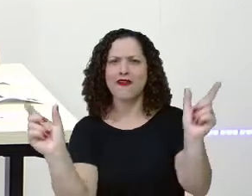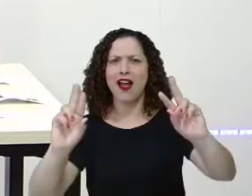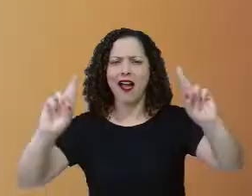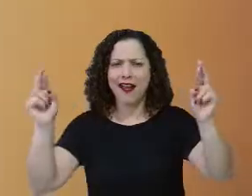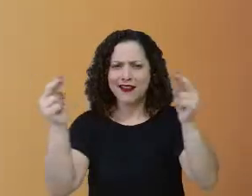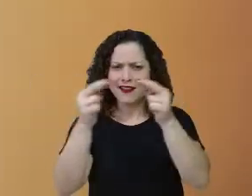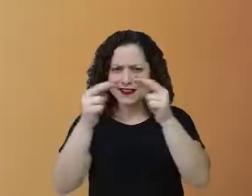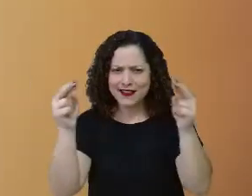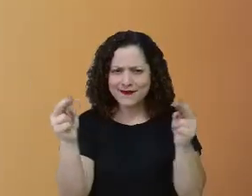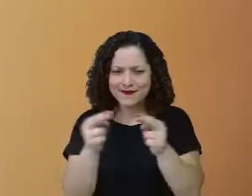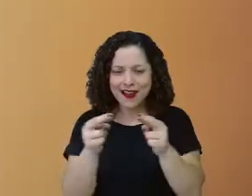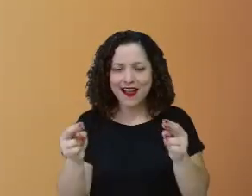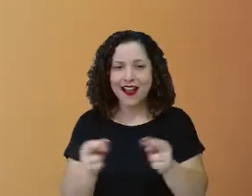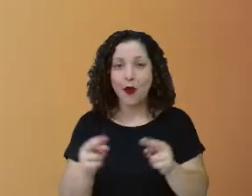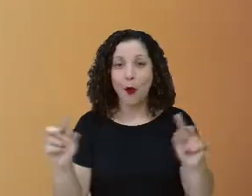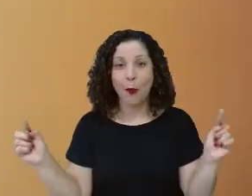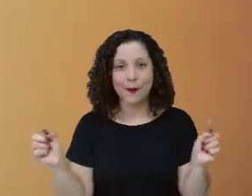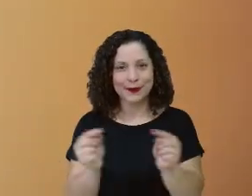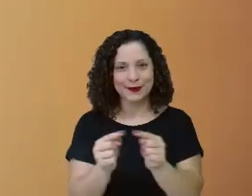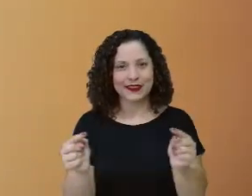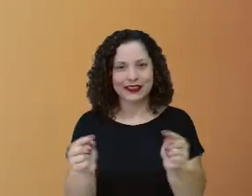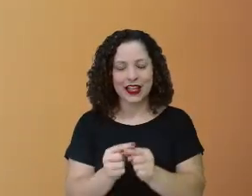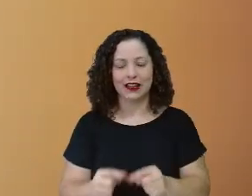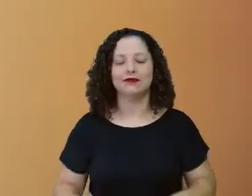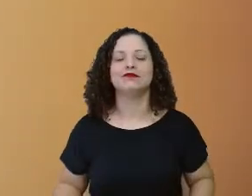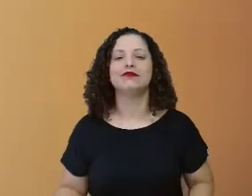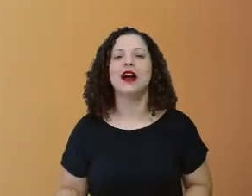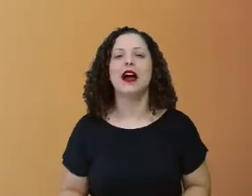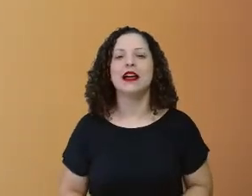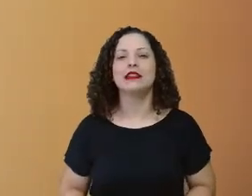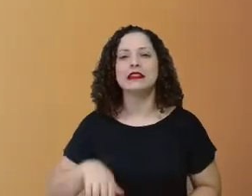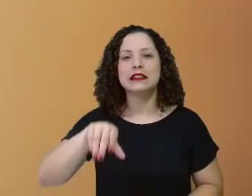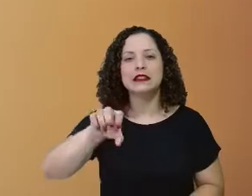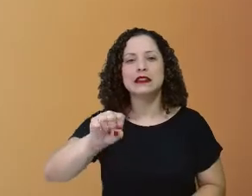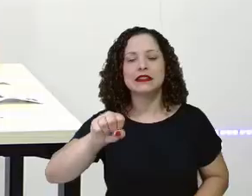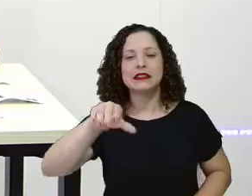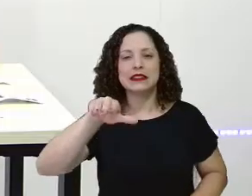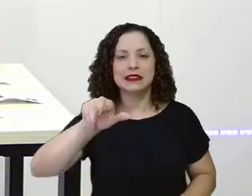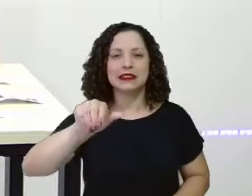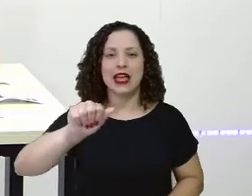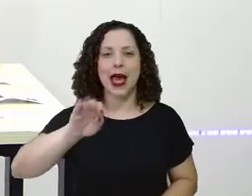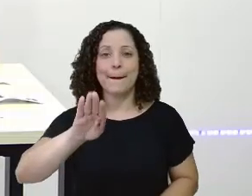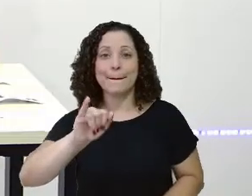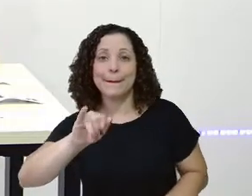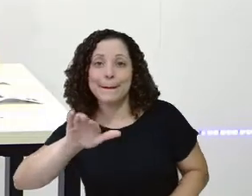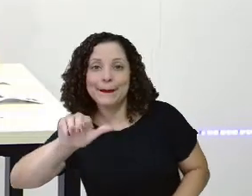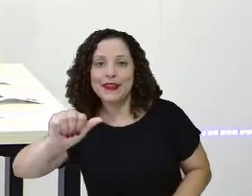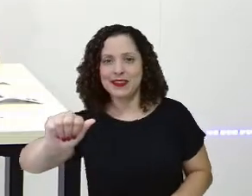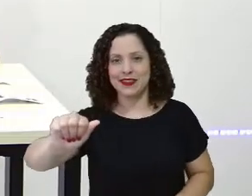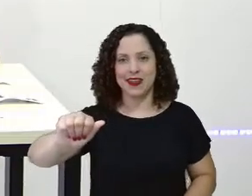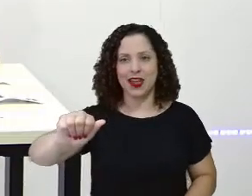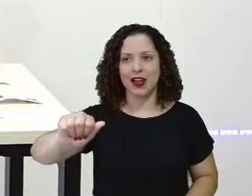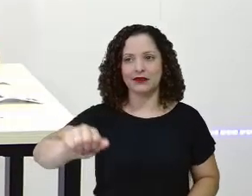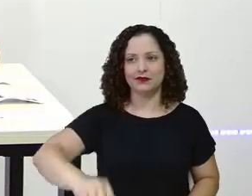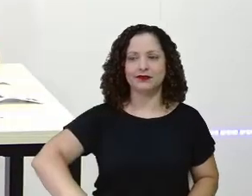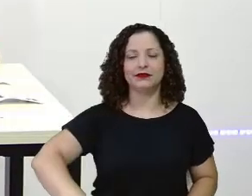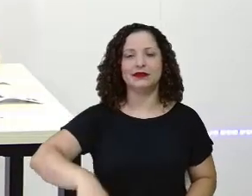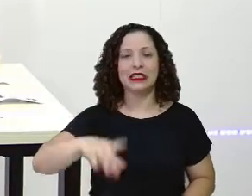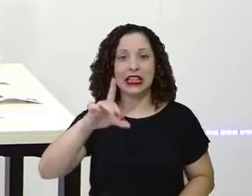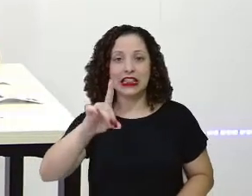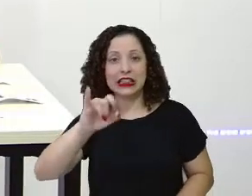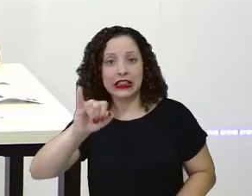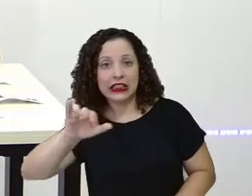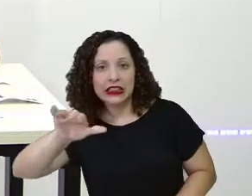cantar, pensando que eu não sabia! Pois sou que nem cigarra, canto sempre,